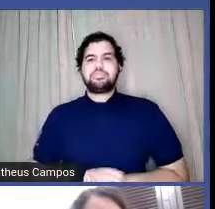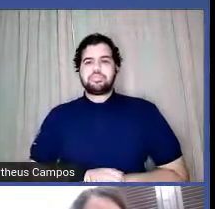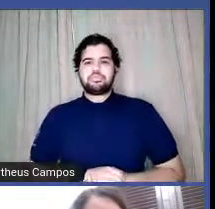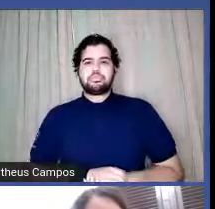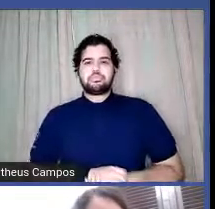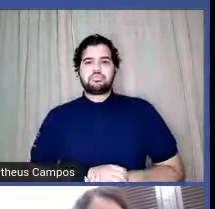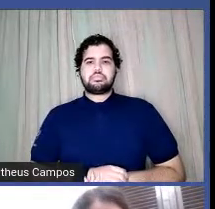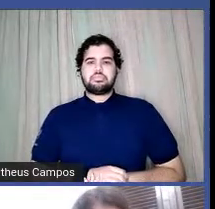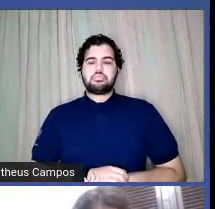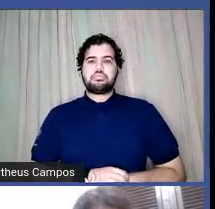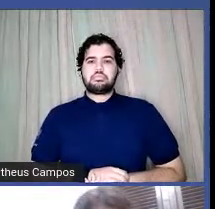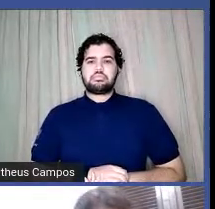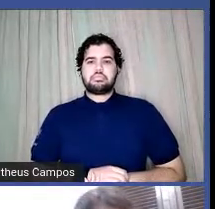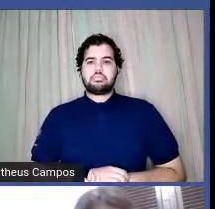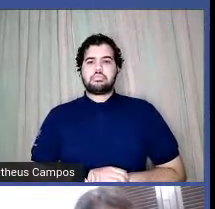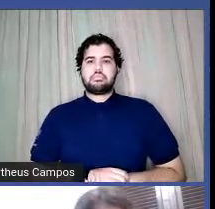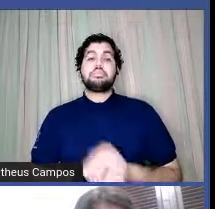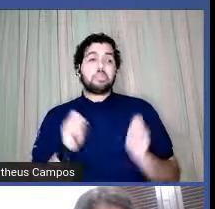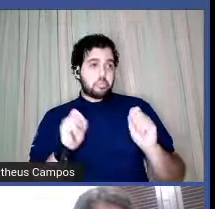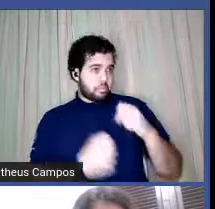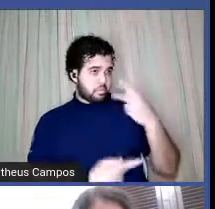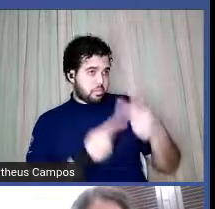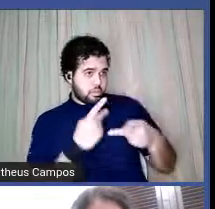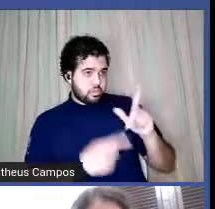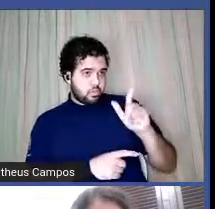Então, gente, posso falar, Laís?